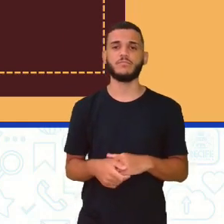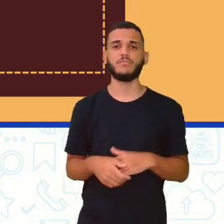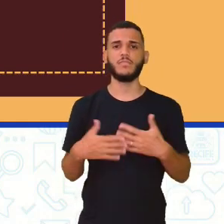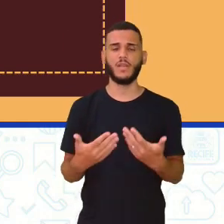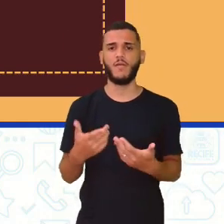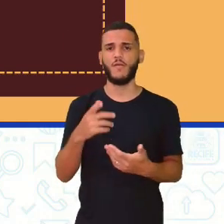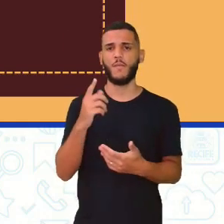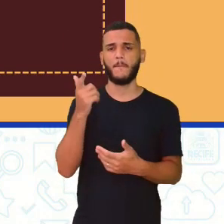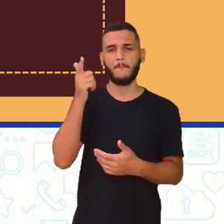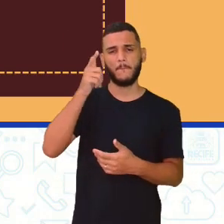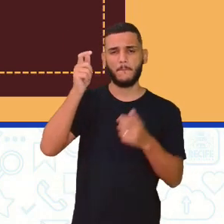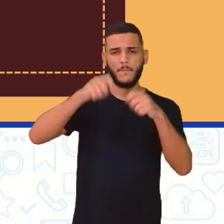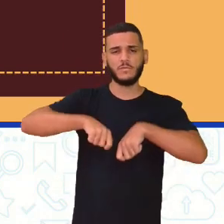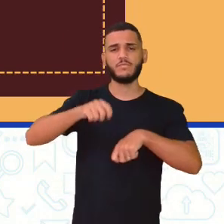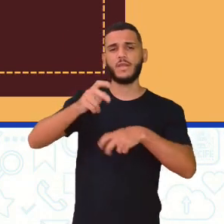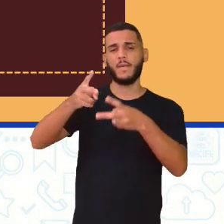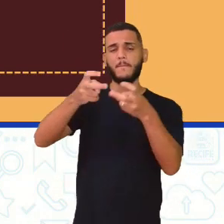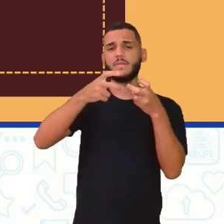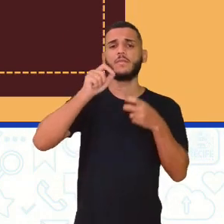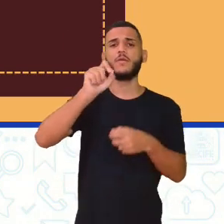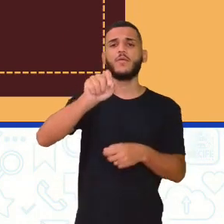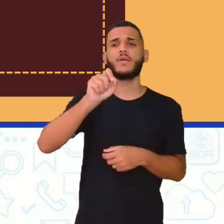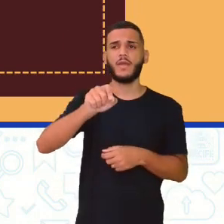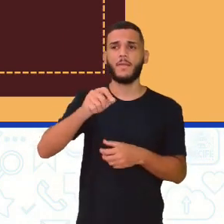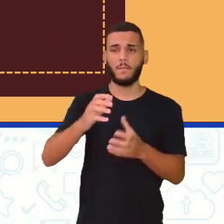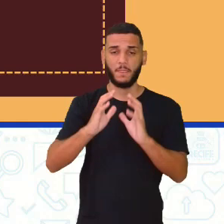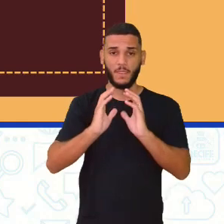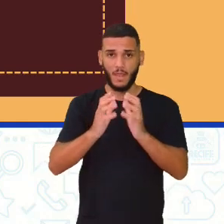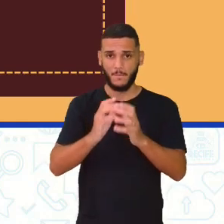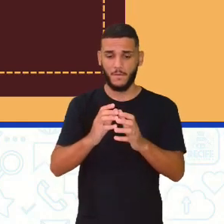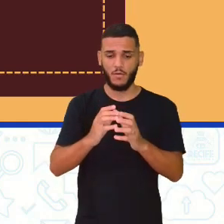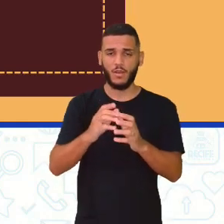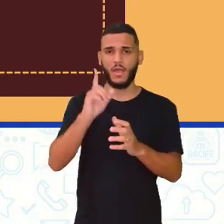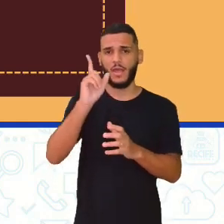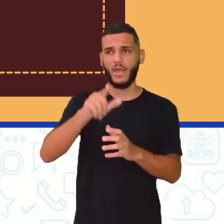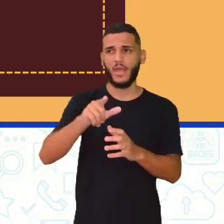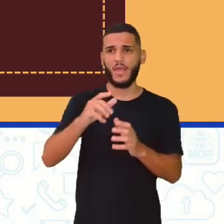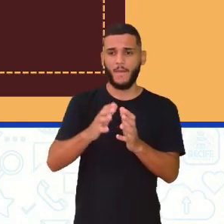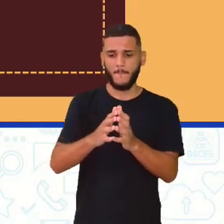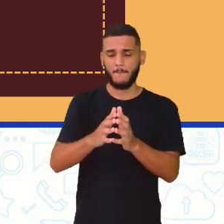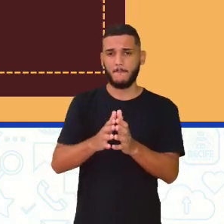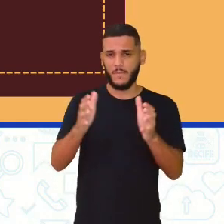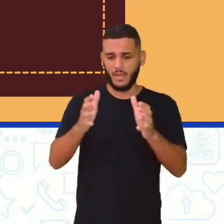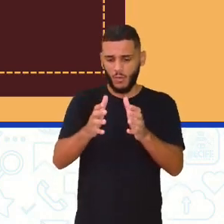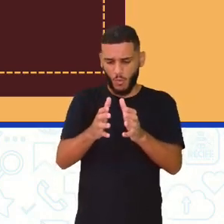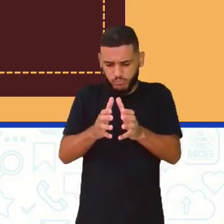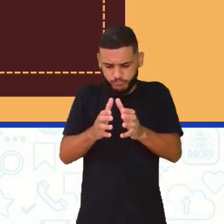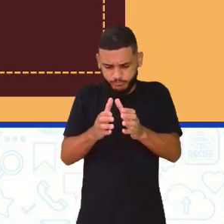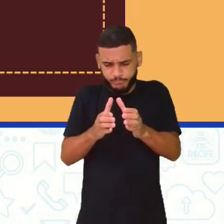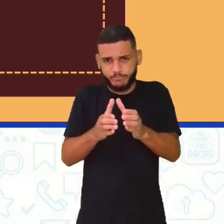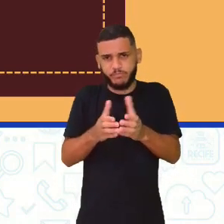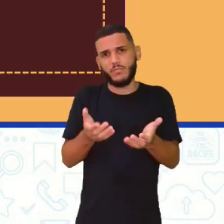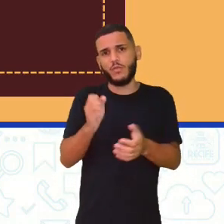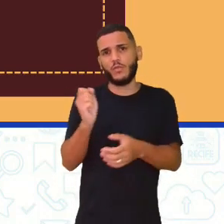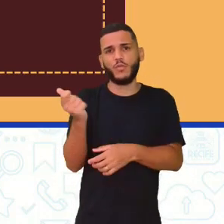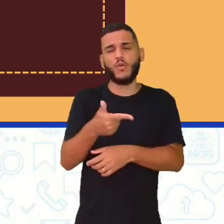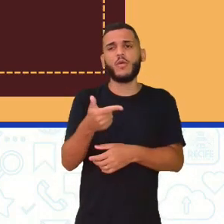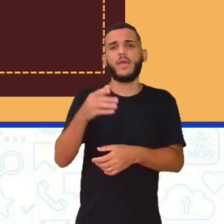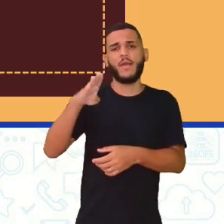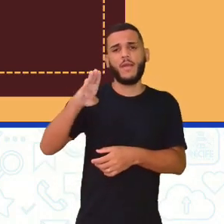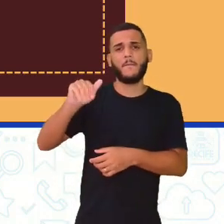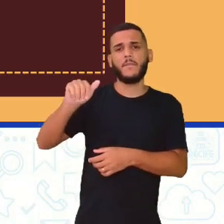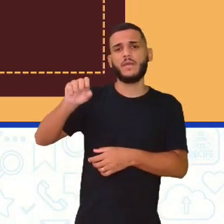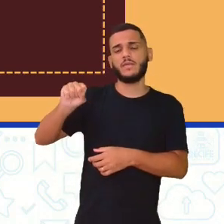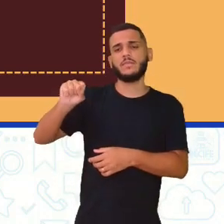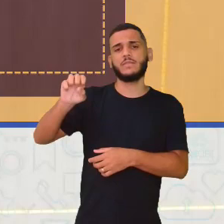E, visivelmente, a gente consegue perceber aí que a bola do softball, ela é maior, né, do que a do beisebol. Então, vamos